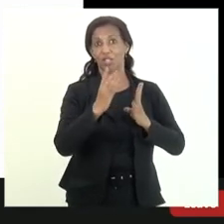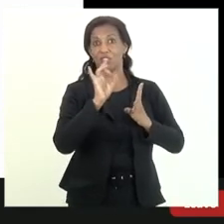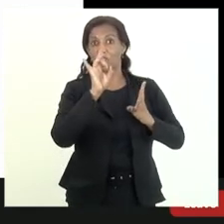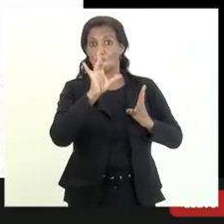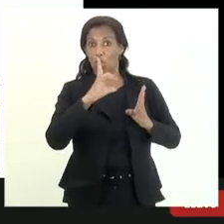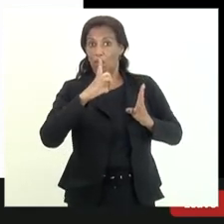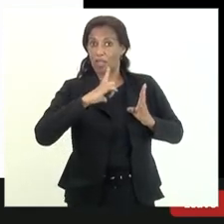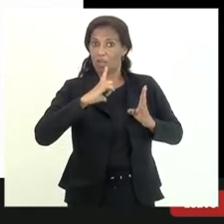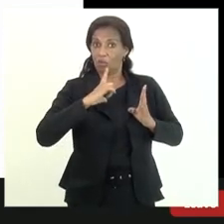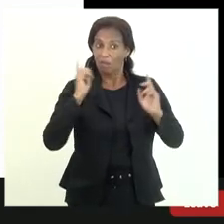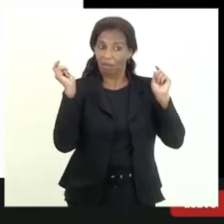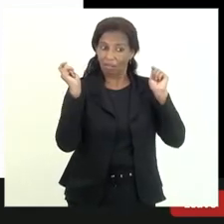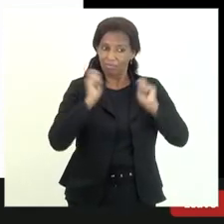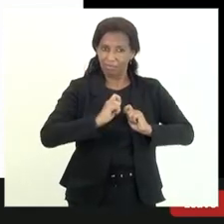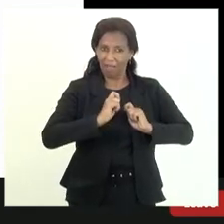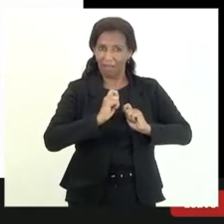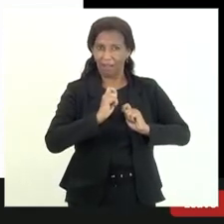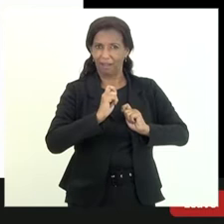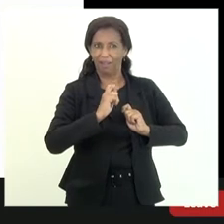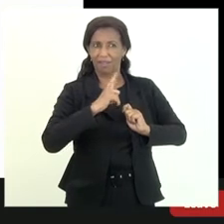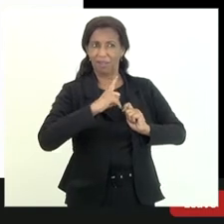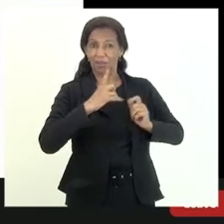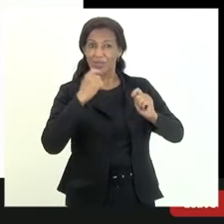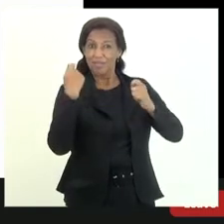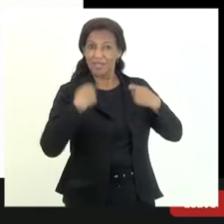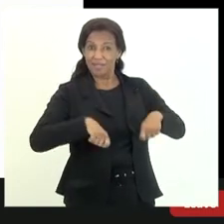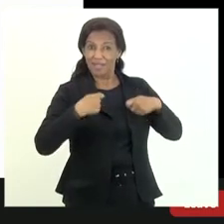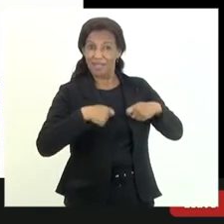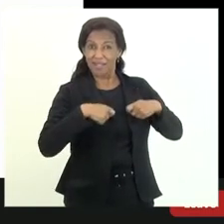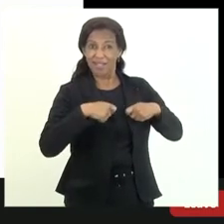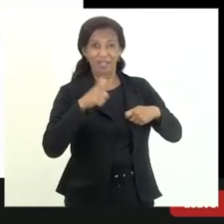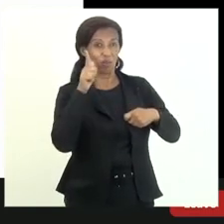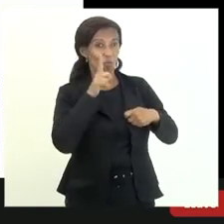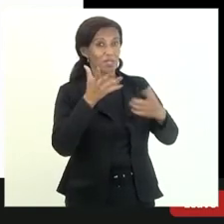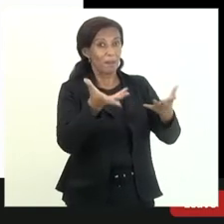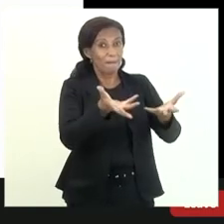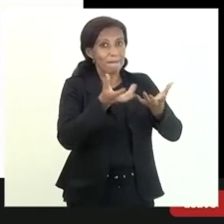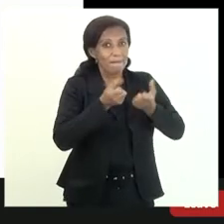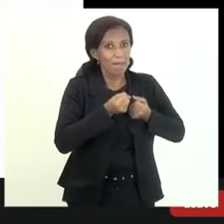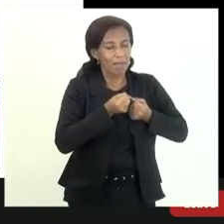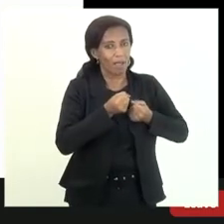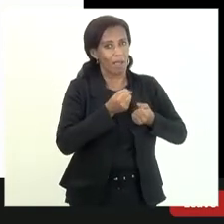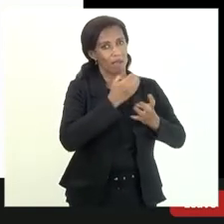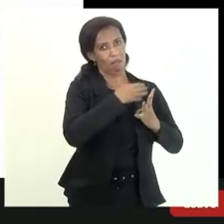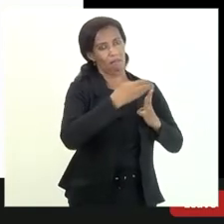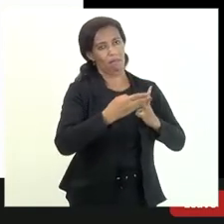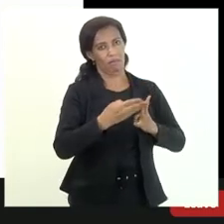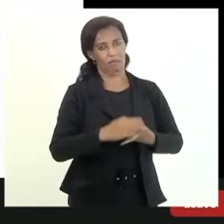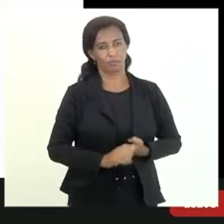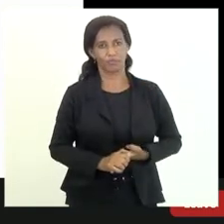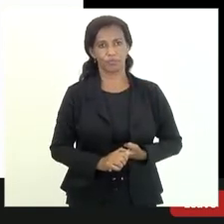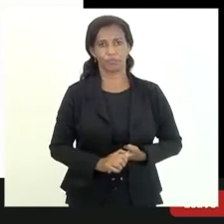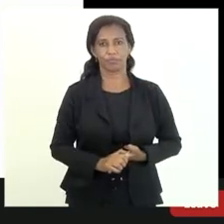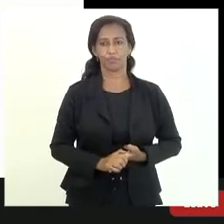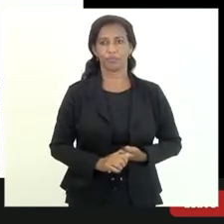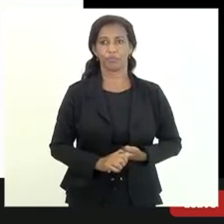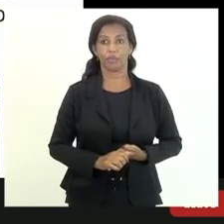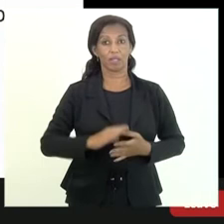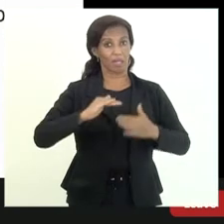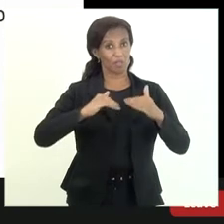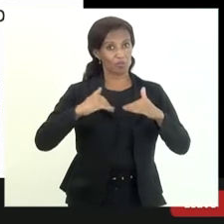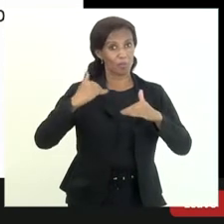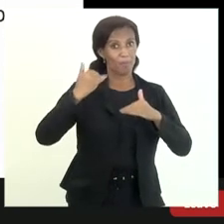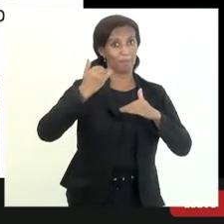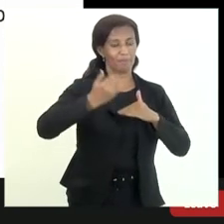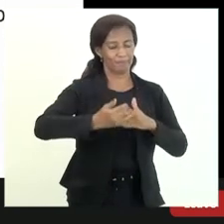alguma expectativa eu tenho alta ou boa probabilidade de recebimento desses créditos aí nós fomos mais além nós